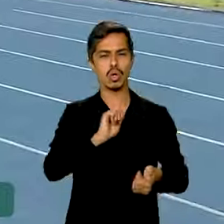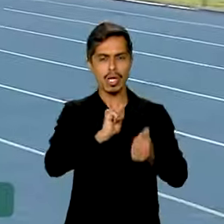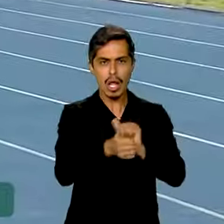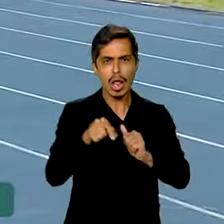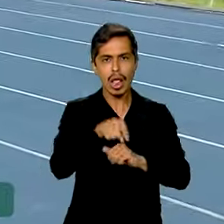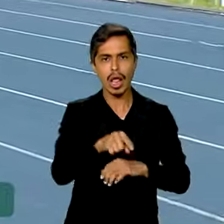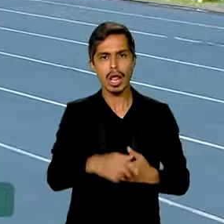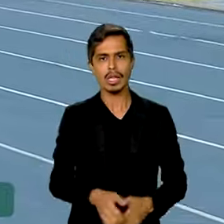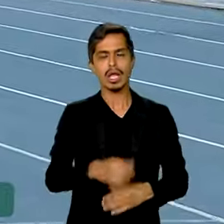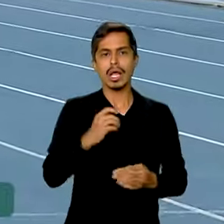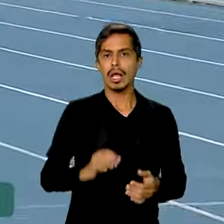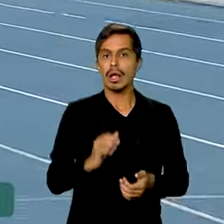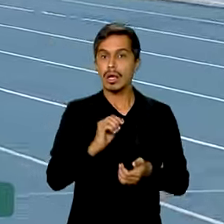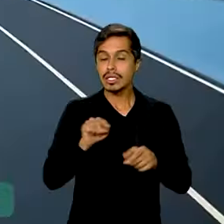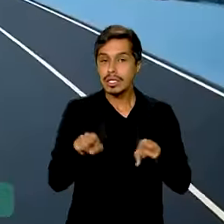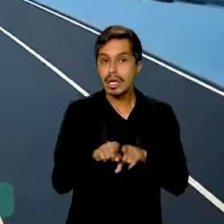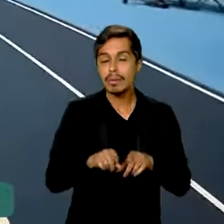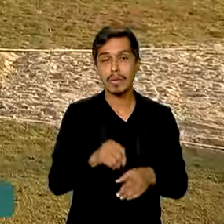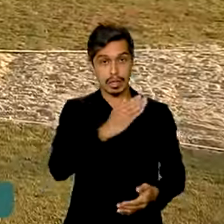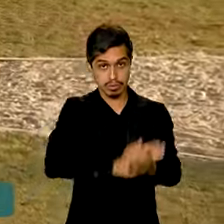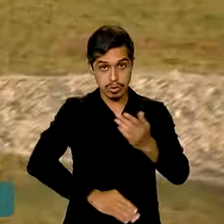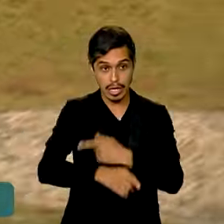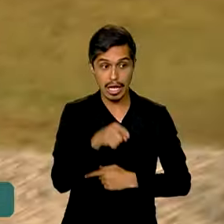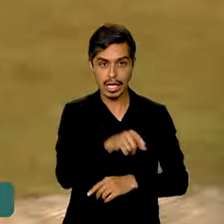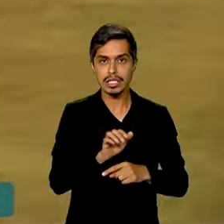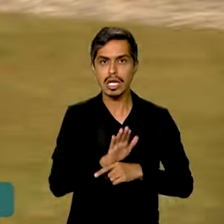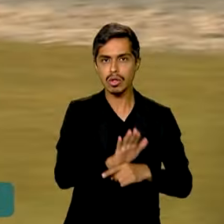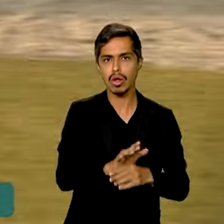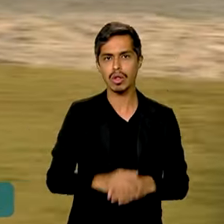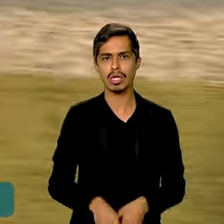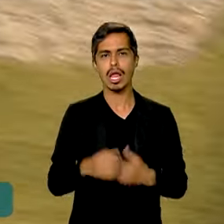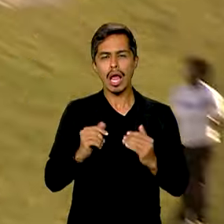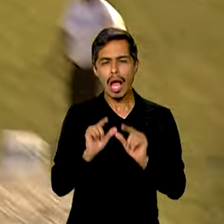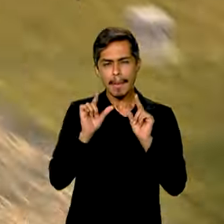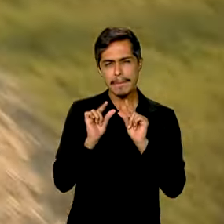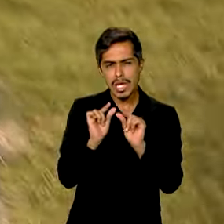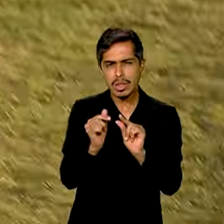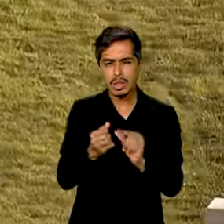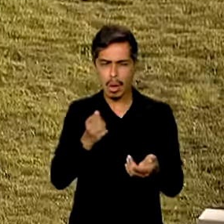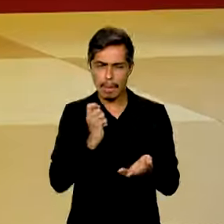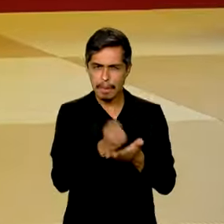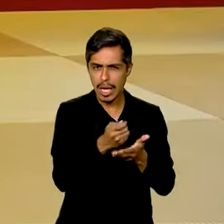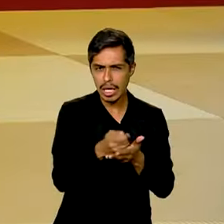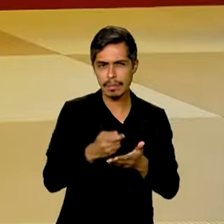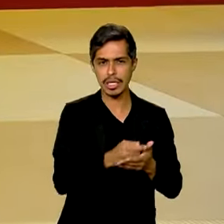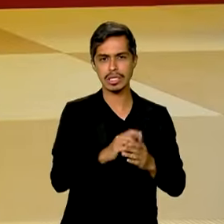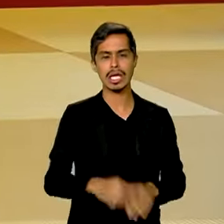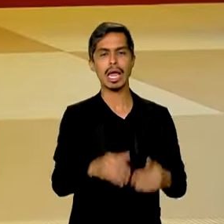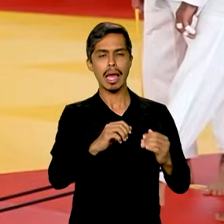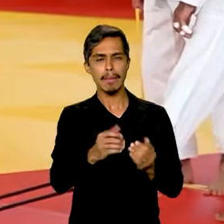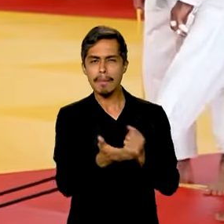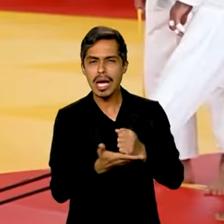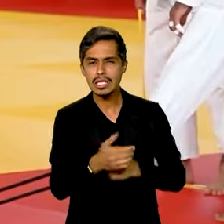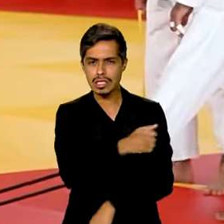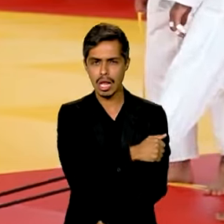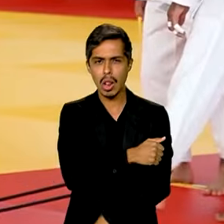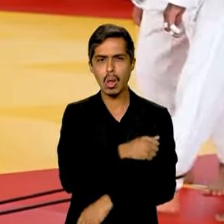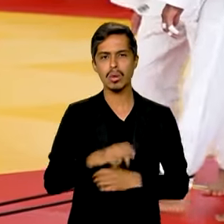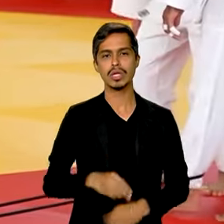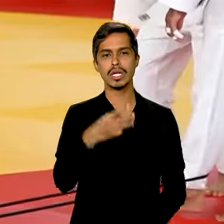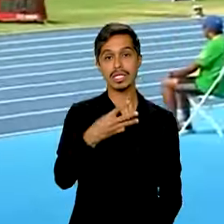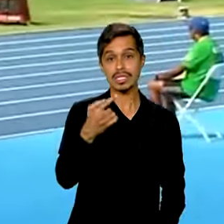vão ser contemplados com a medida o menor valor do Bolsa Atleta da categoria base estudantil passará de